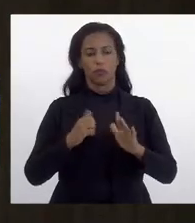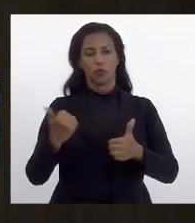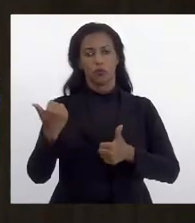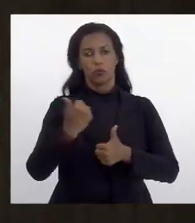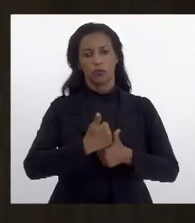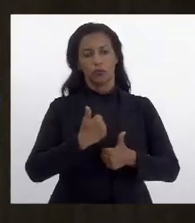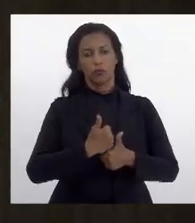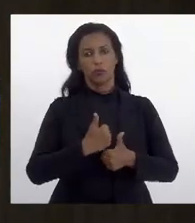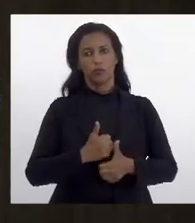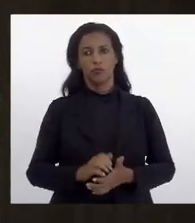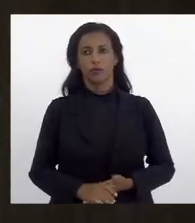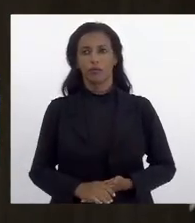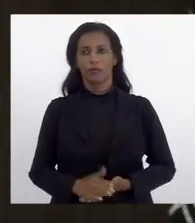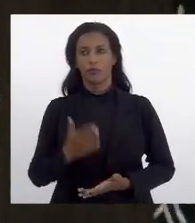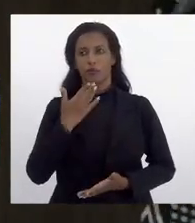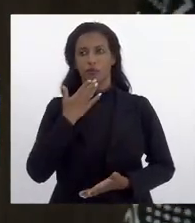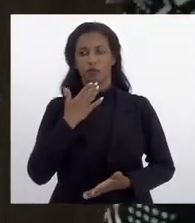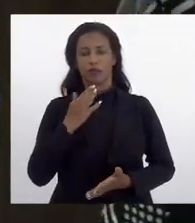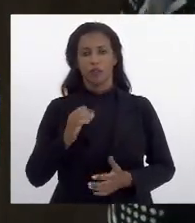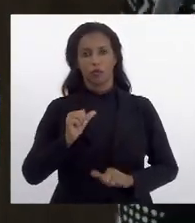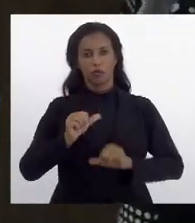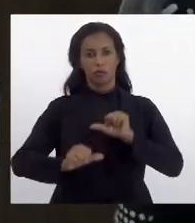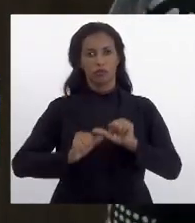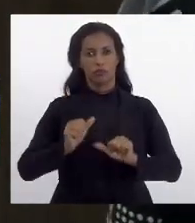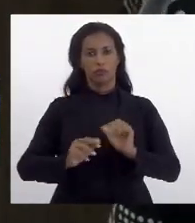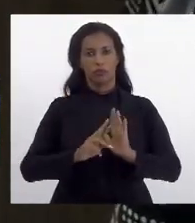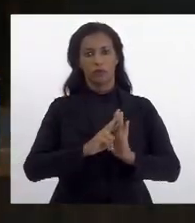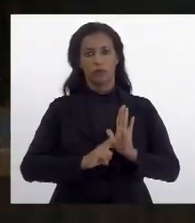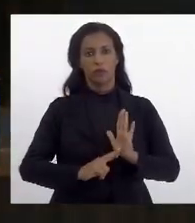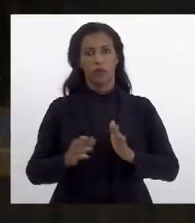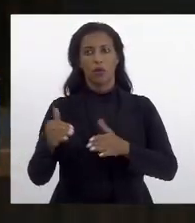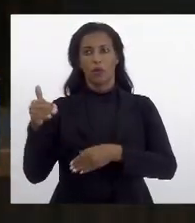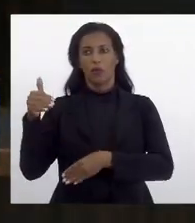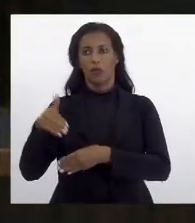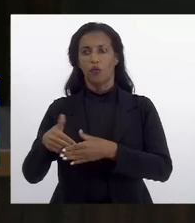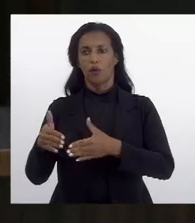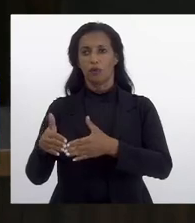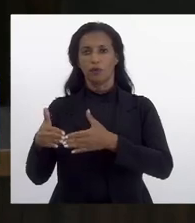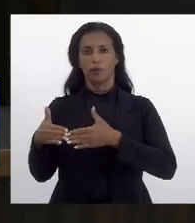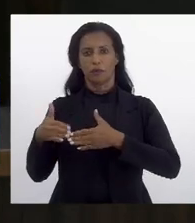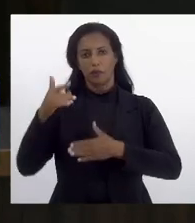substitutivo e pedindo forma final de redação, presidente. Vote separado, senhor presidente.